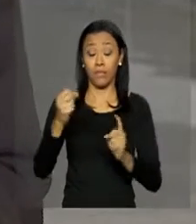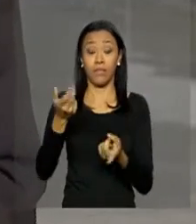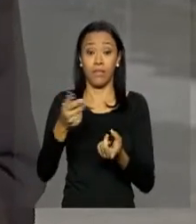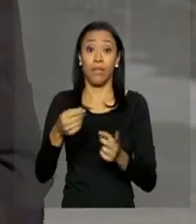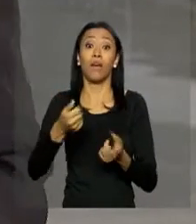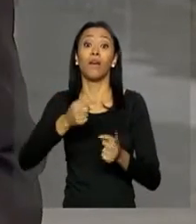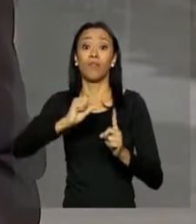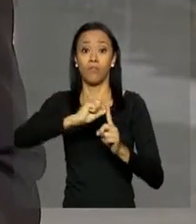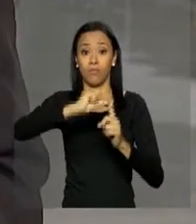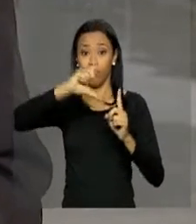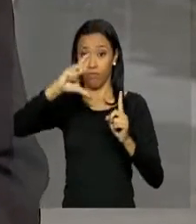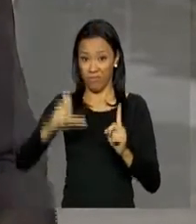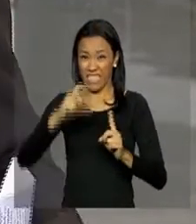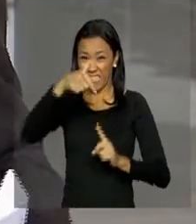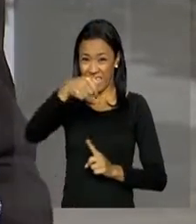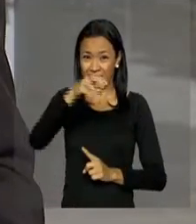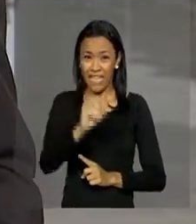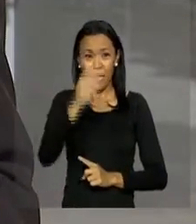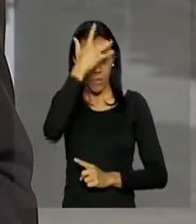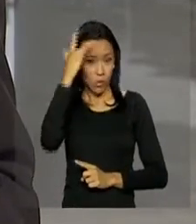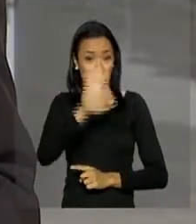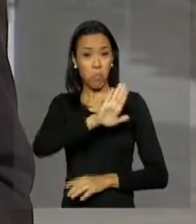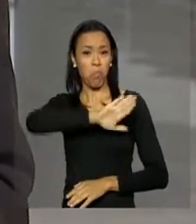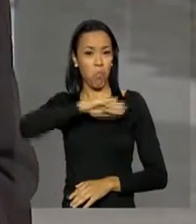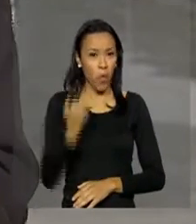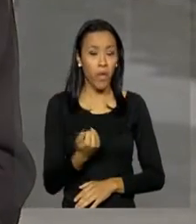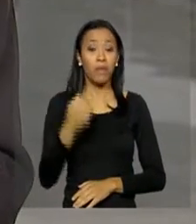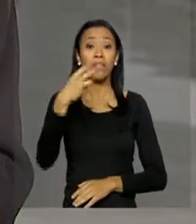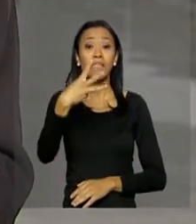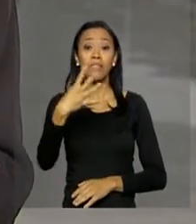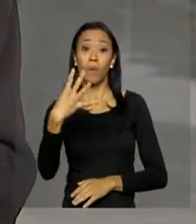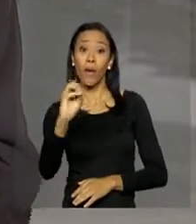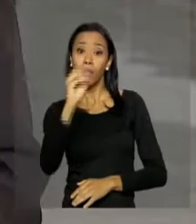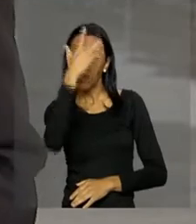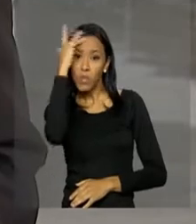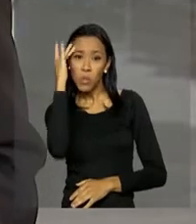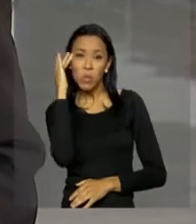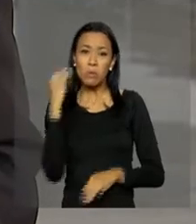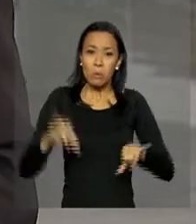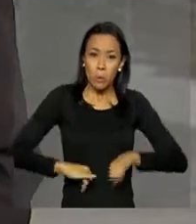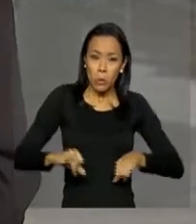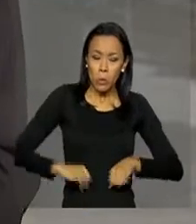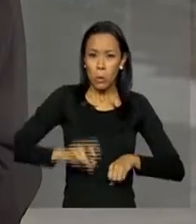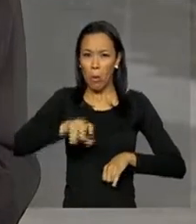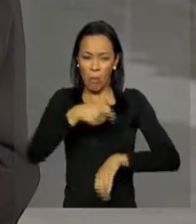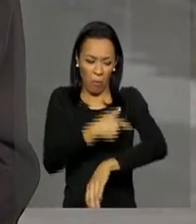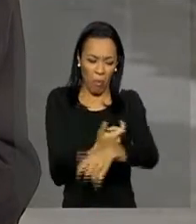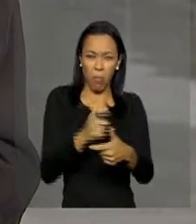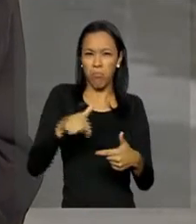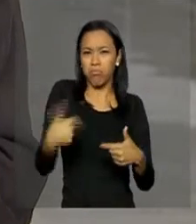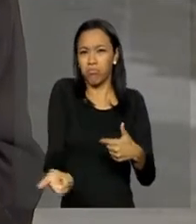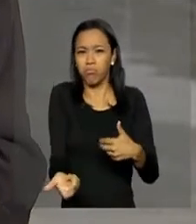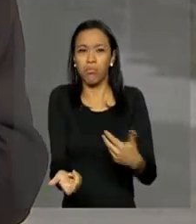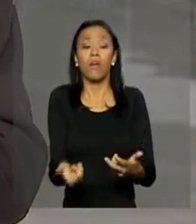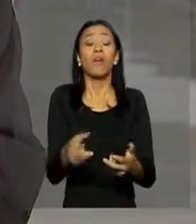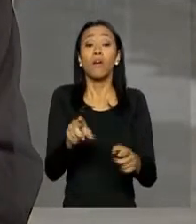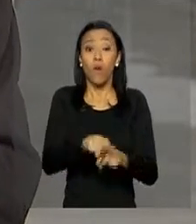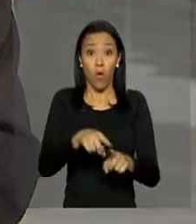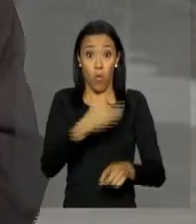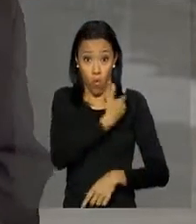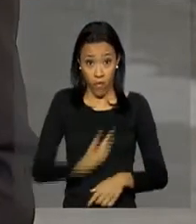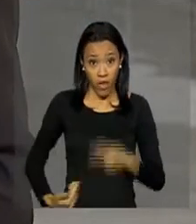menos 72 pessoas morreram e 340 ficaram feridas. No texto, o governo afirma que, além de